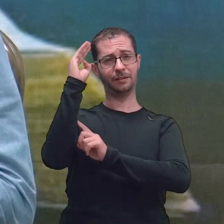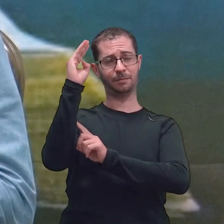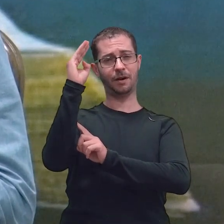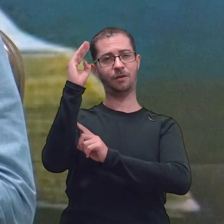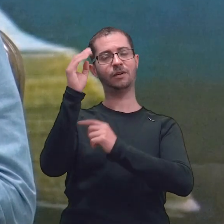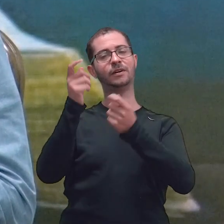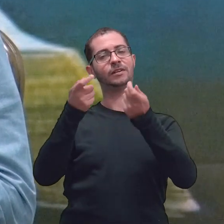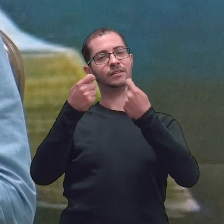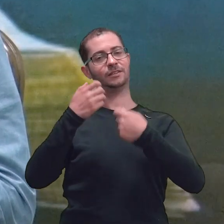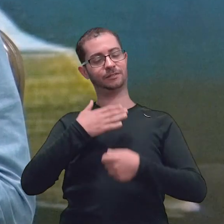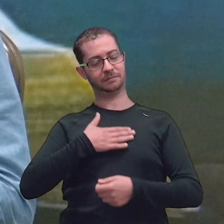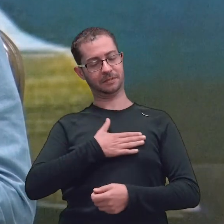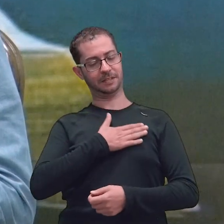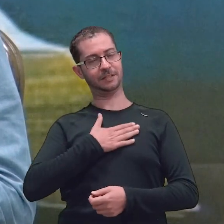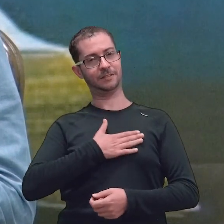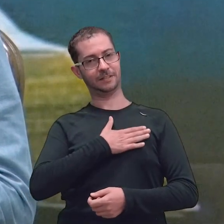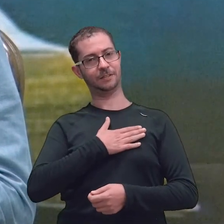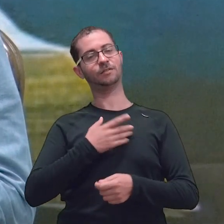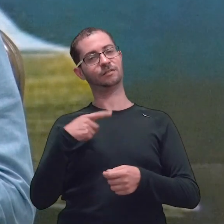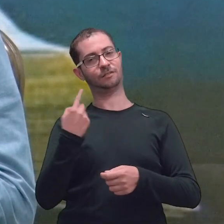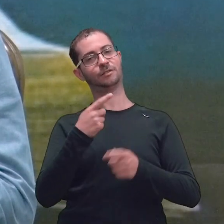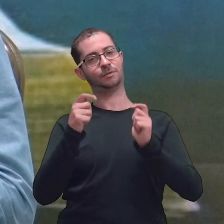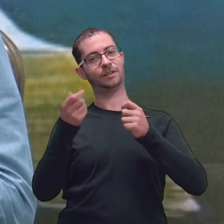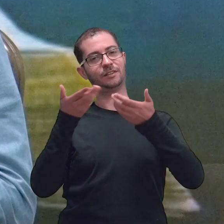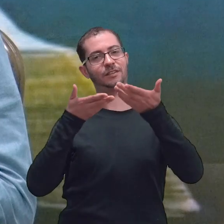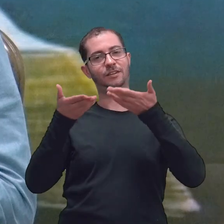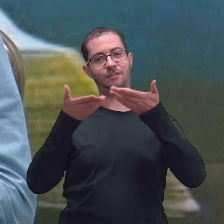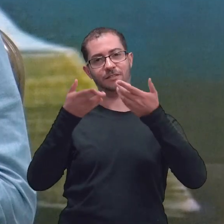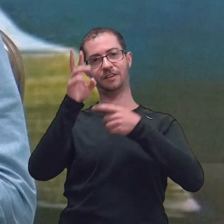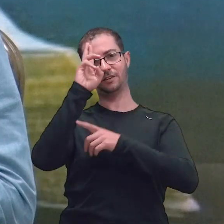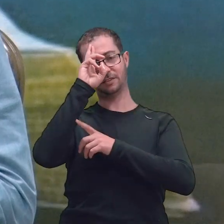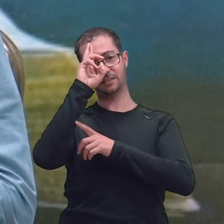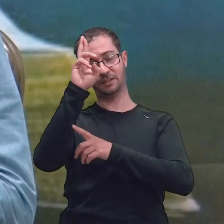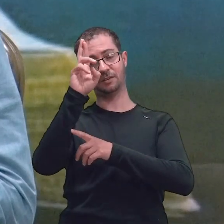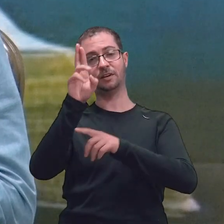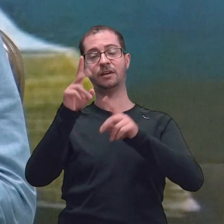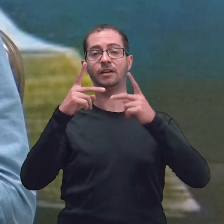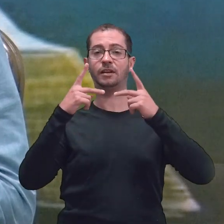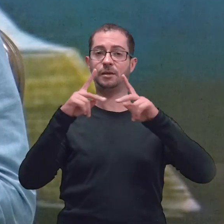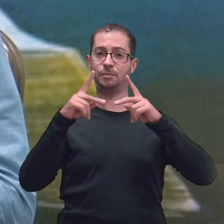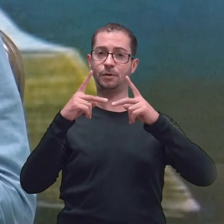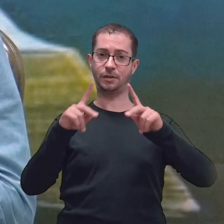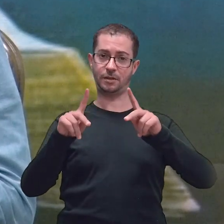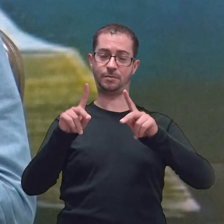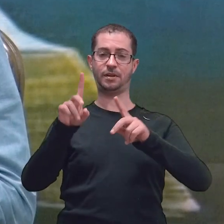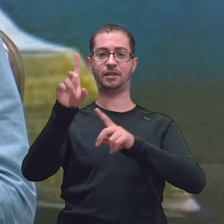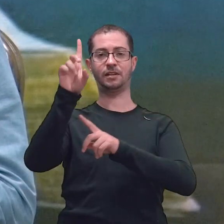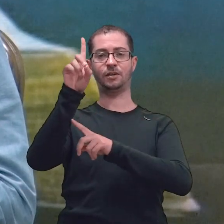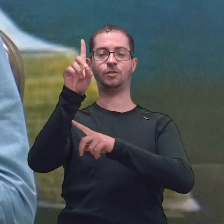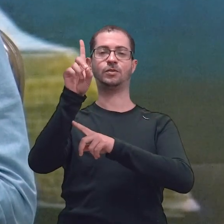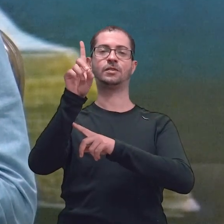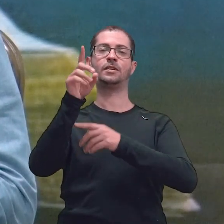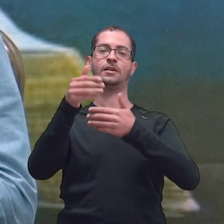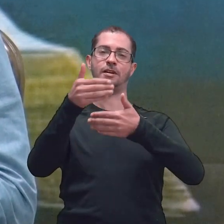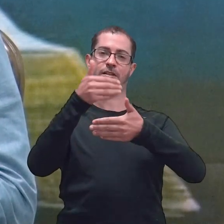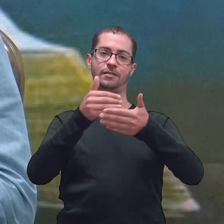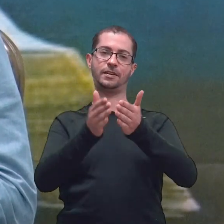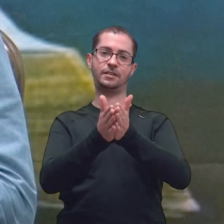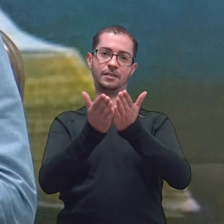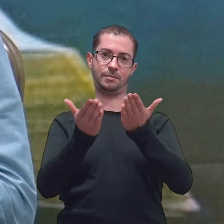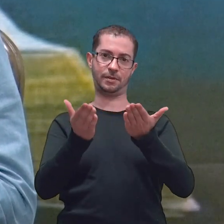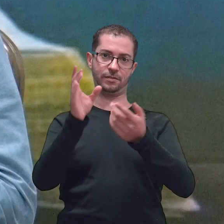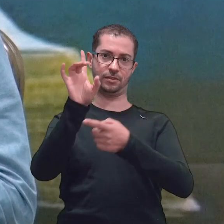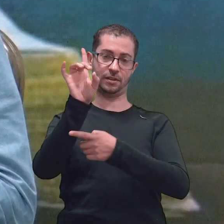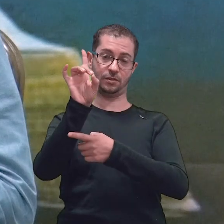satisfação no servir ao Senhor e a proclamar ao Senhor através da sua palavra. Eu